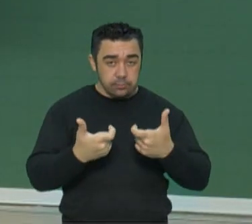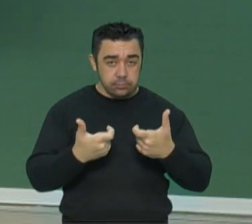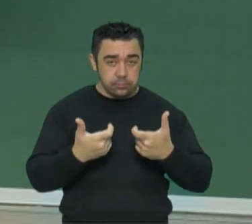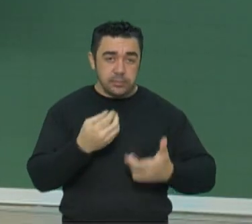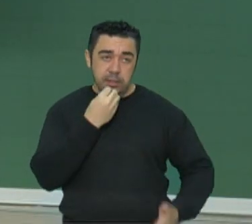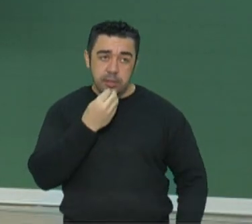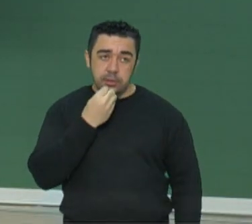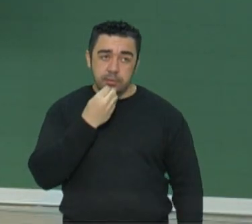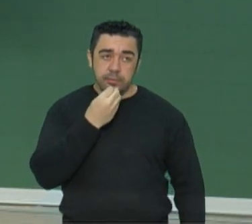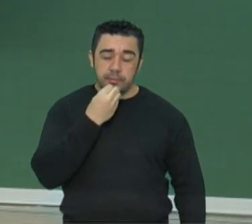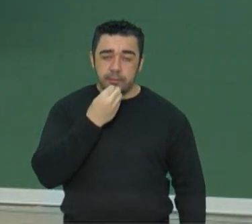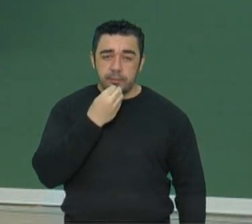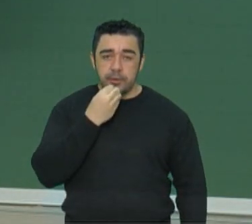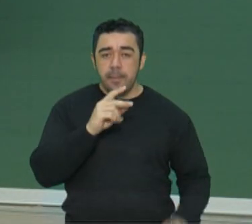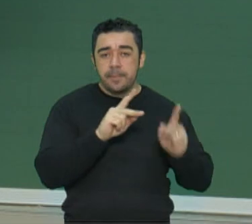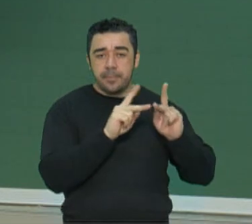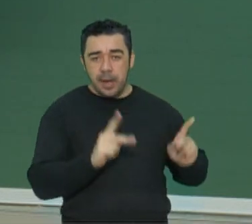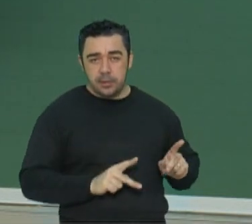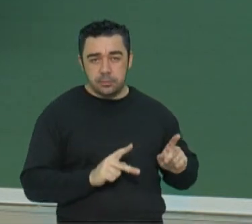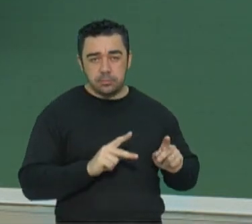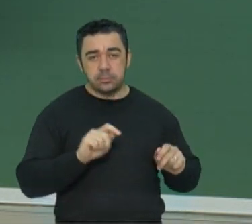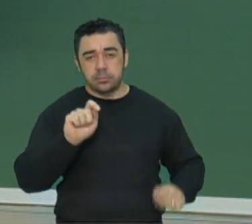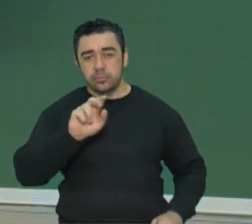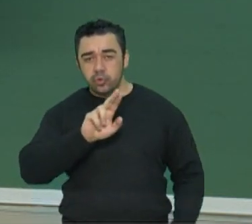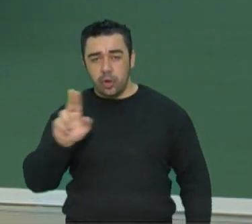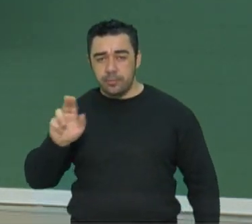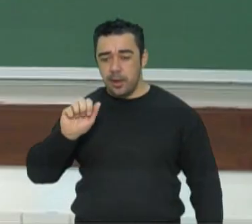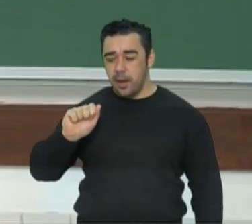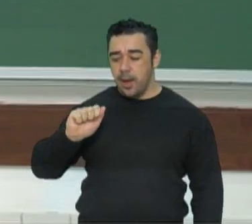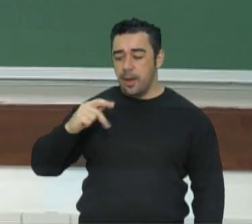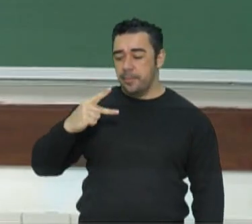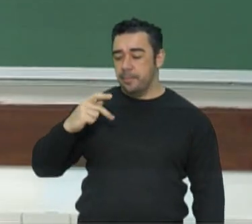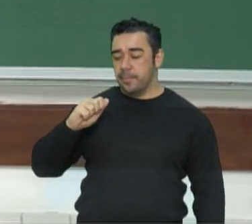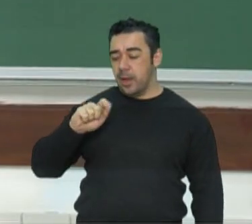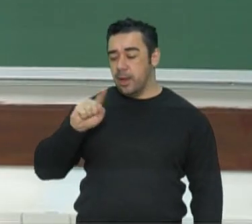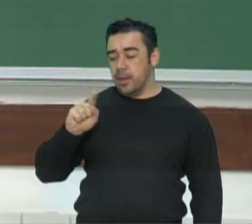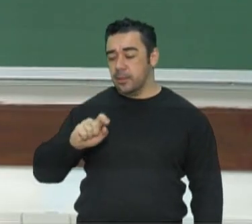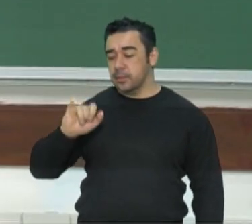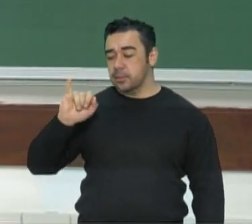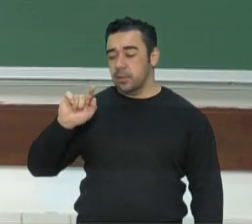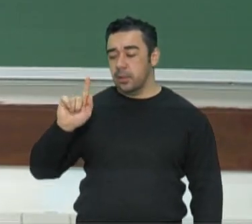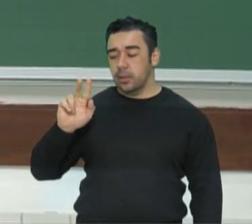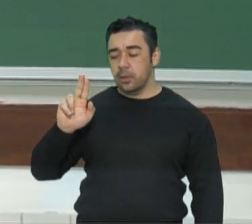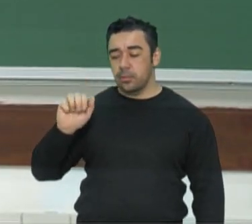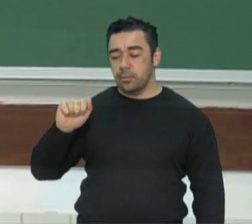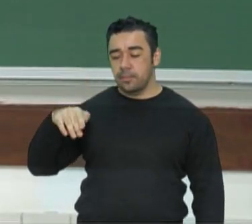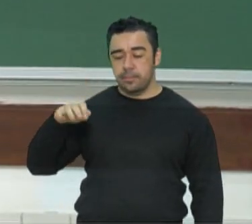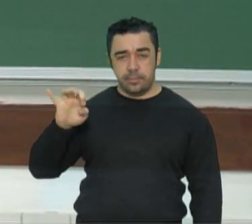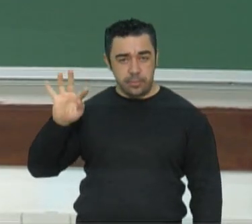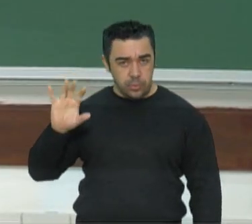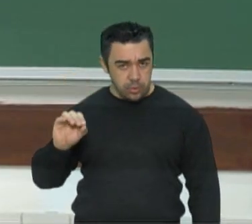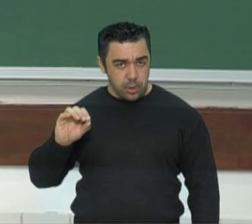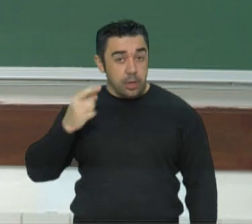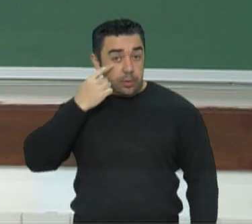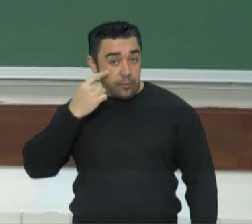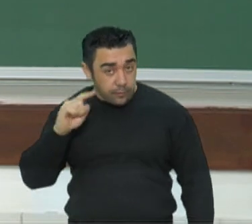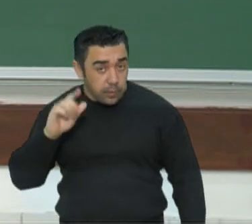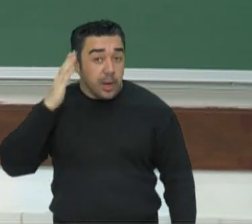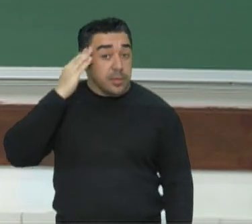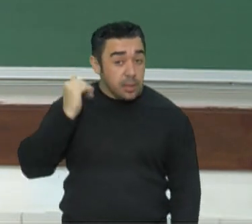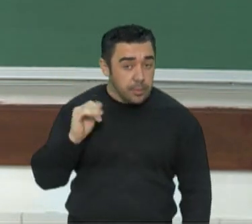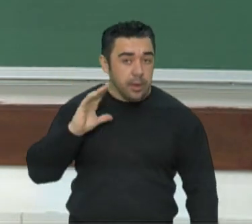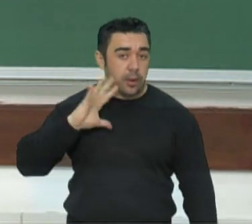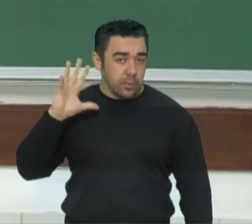apaziguamento. Evitar uma guerra. Pois, sabia-se das dificuldades e problemas que isso geraria. Lembre-se da experiência